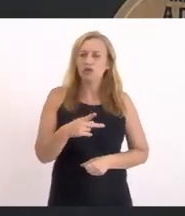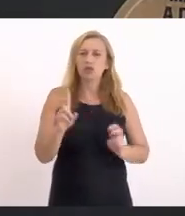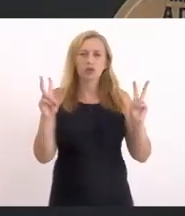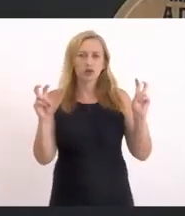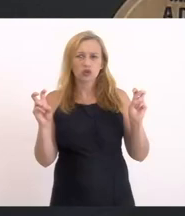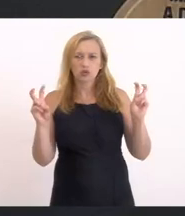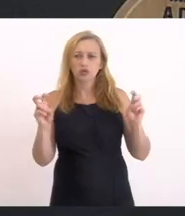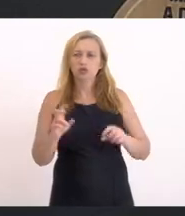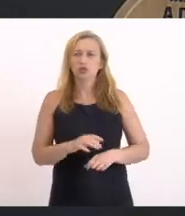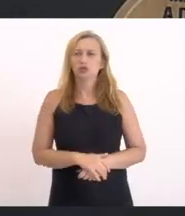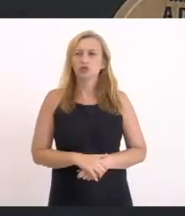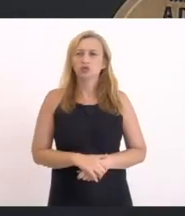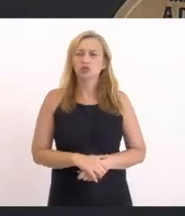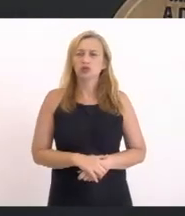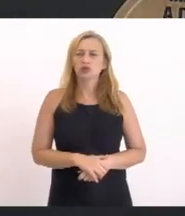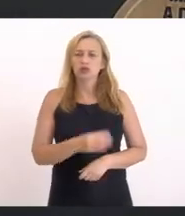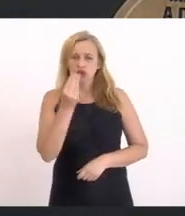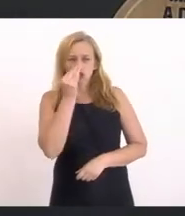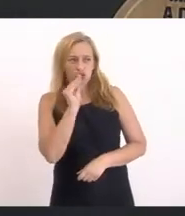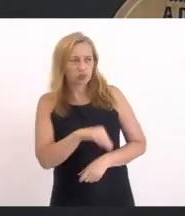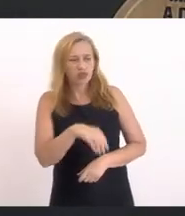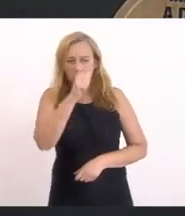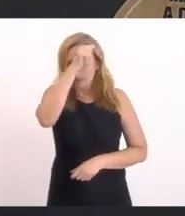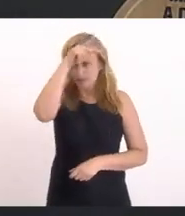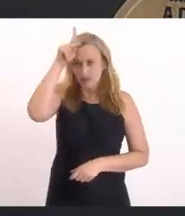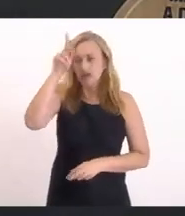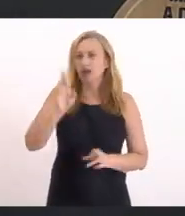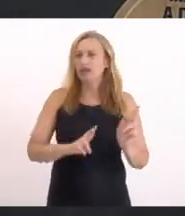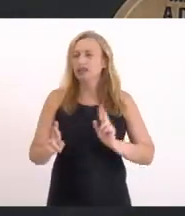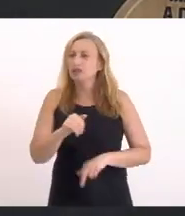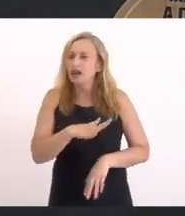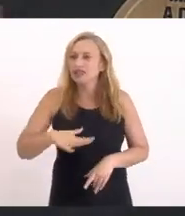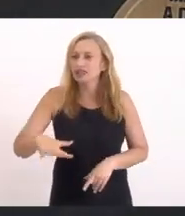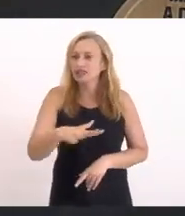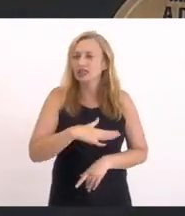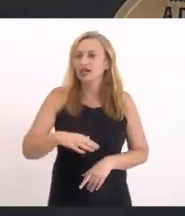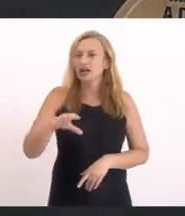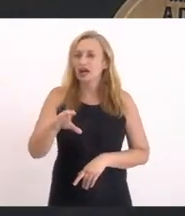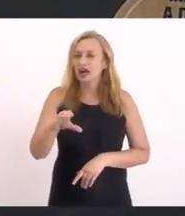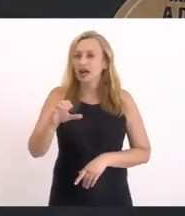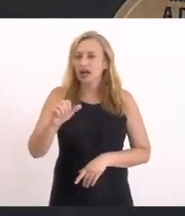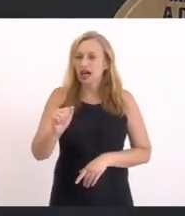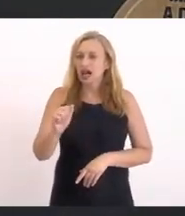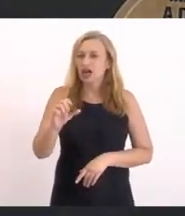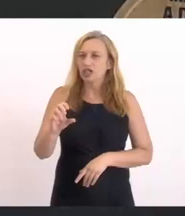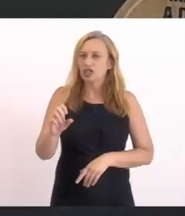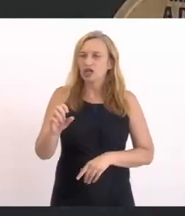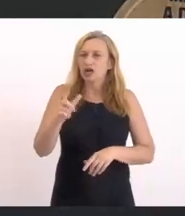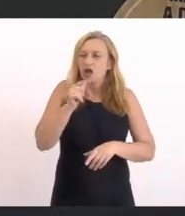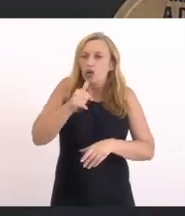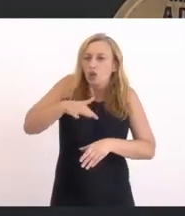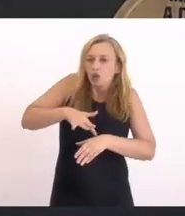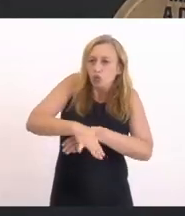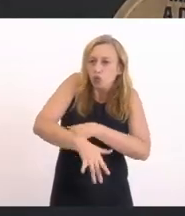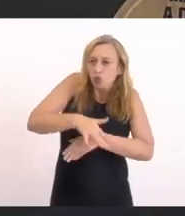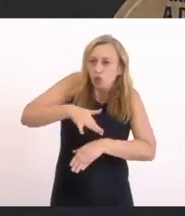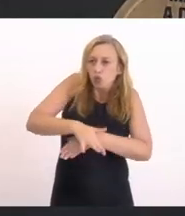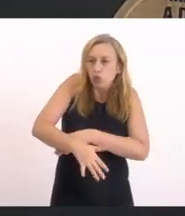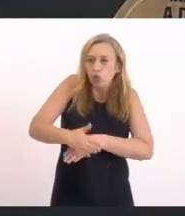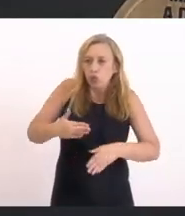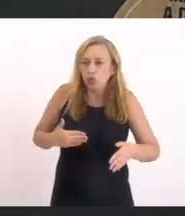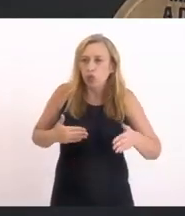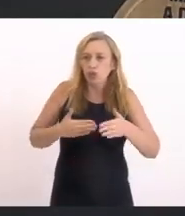questão Do descaso Da prefeitura Em relação Às áreas De cachoeira Que consequentemente Impactam na lagoa